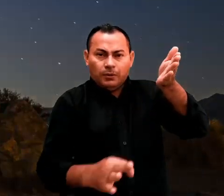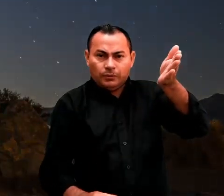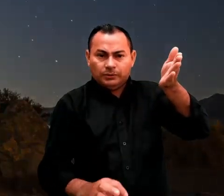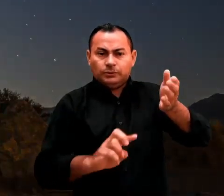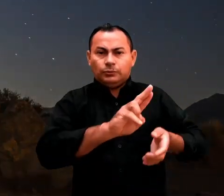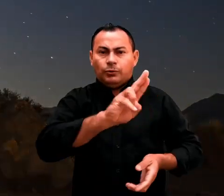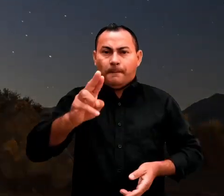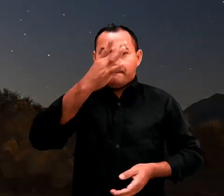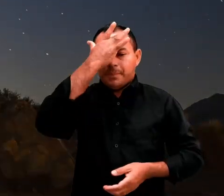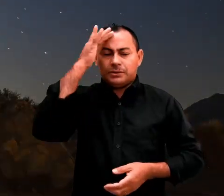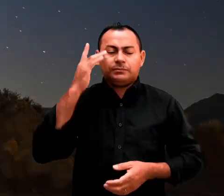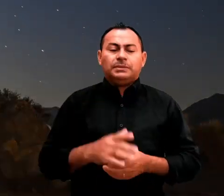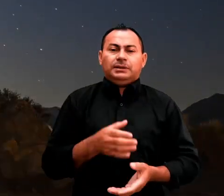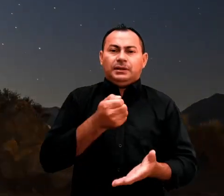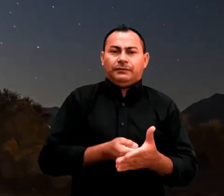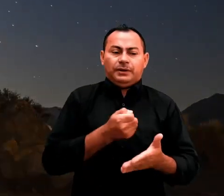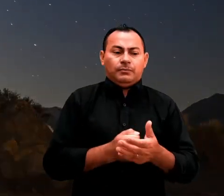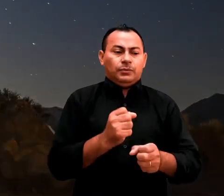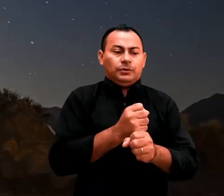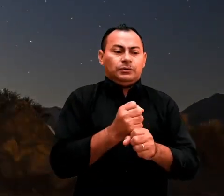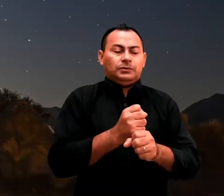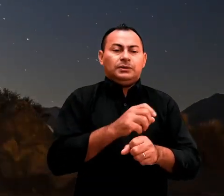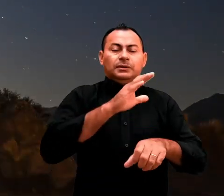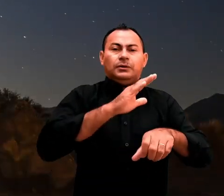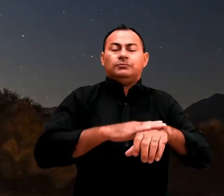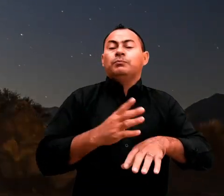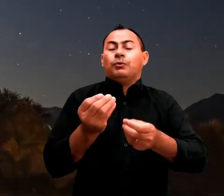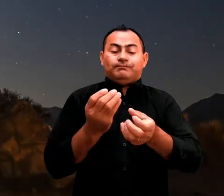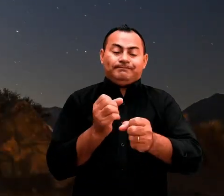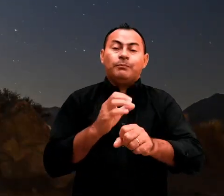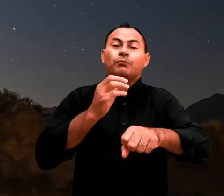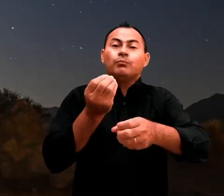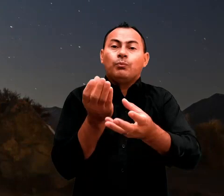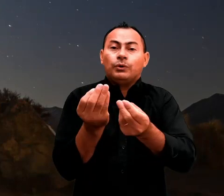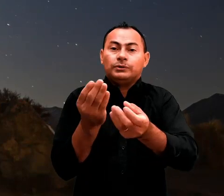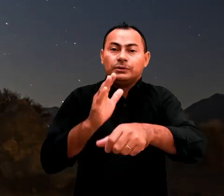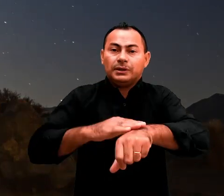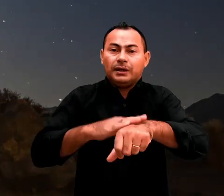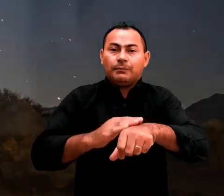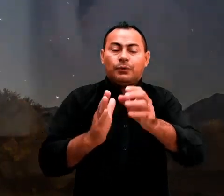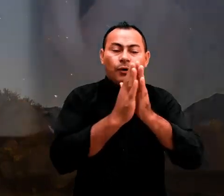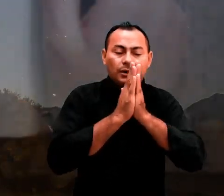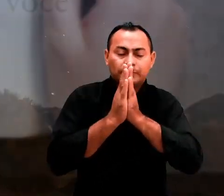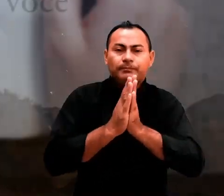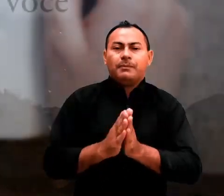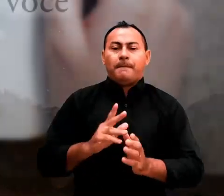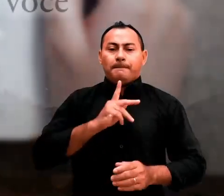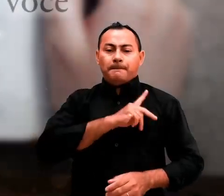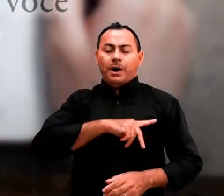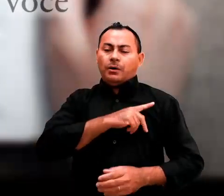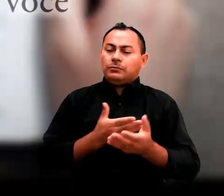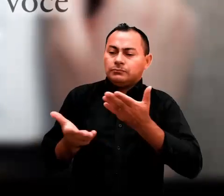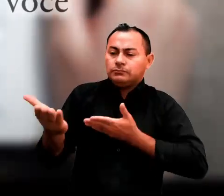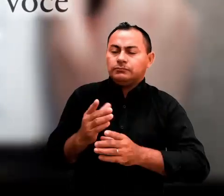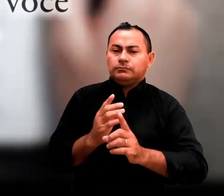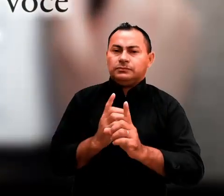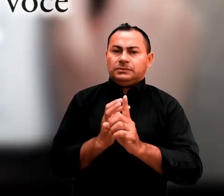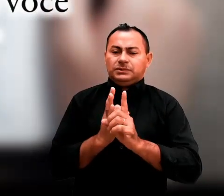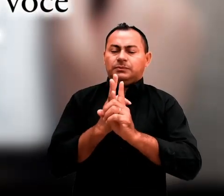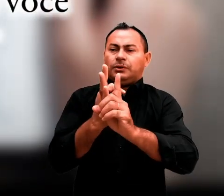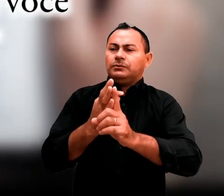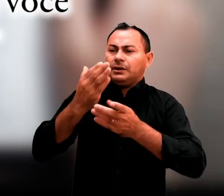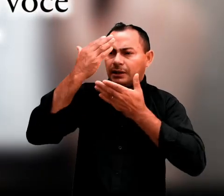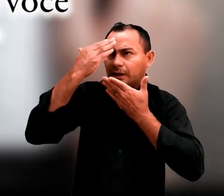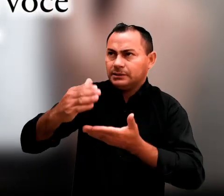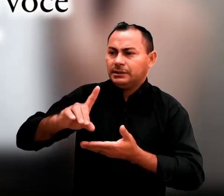longa e que por isso ele devia passar muito tempo orando. Paulo compartilhou com Timóteo. Dou graças a